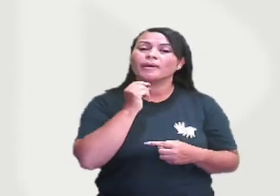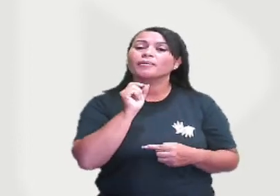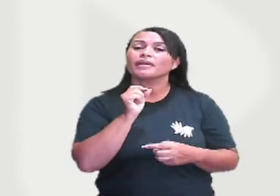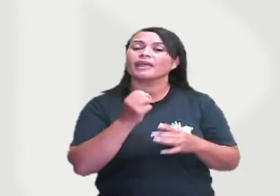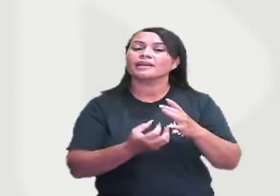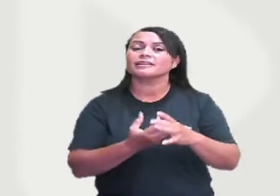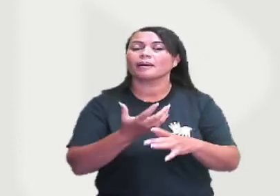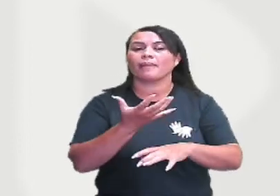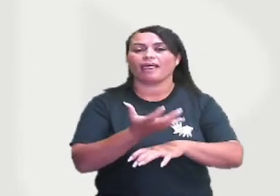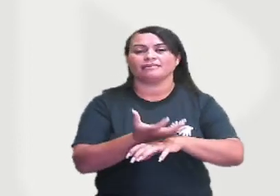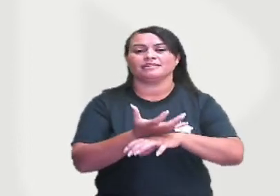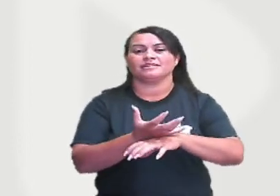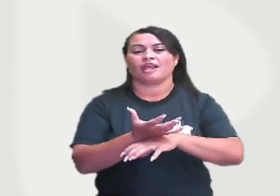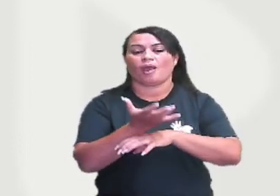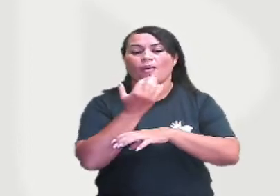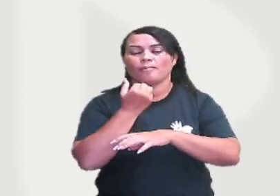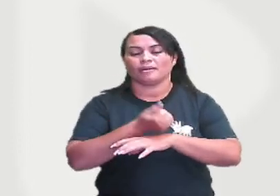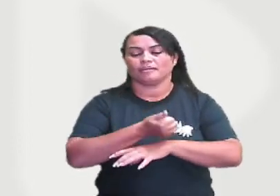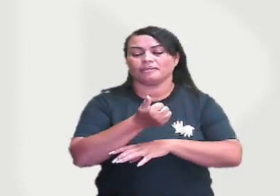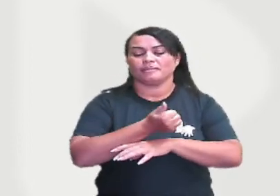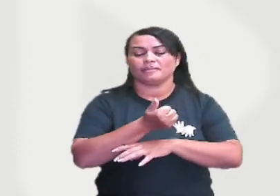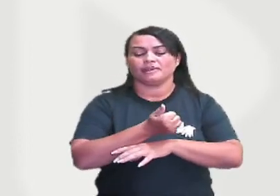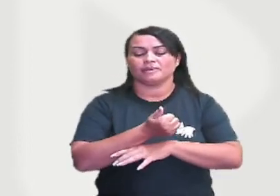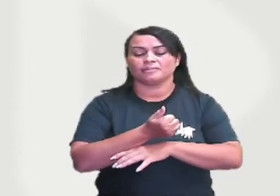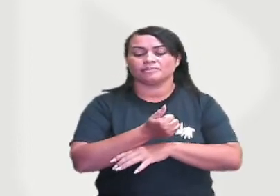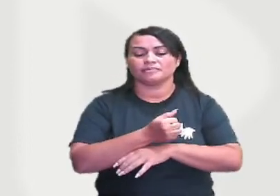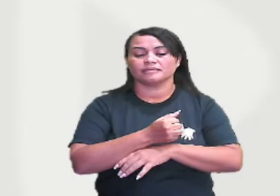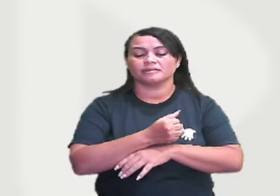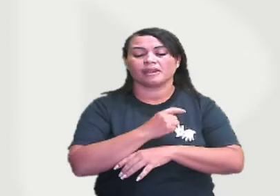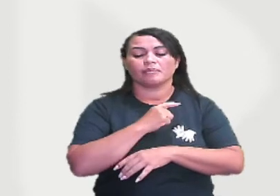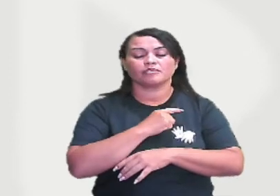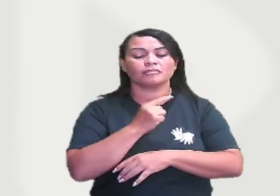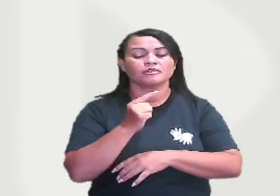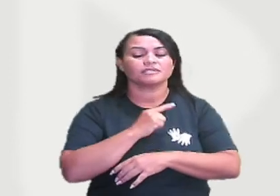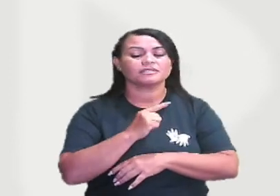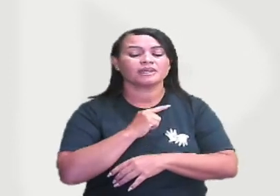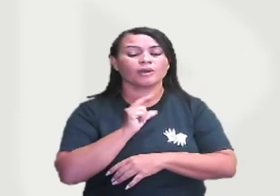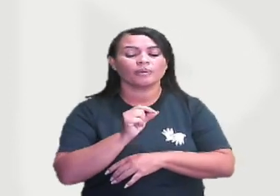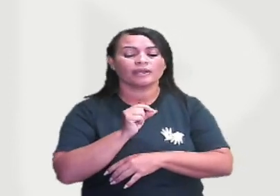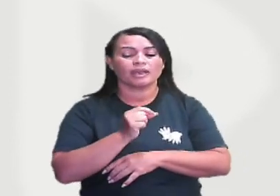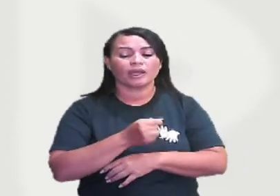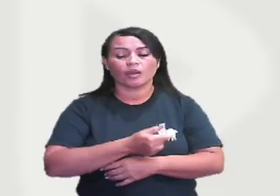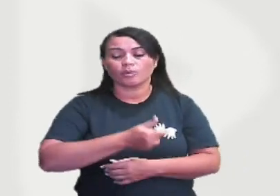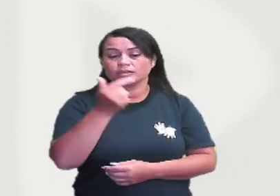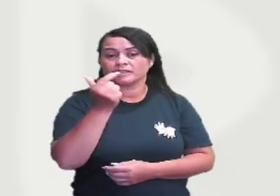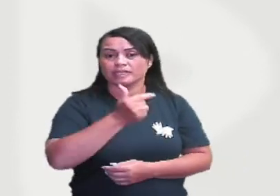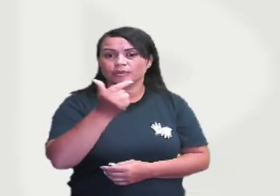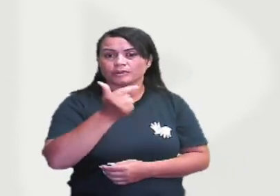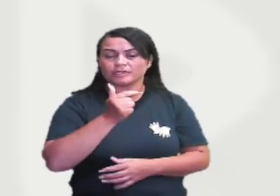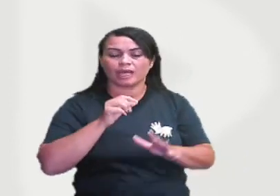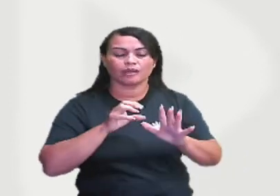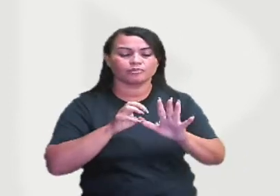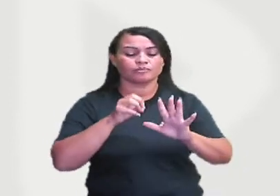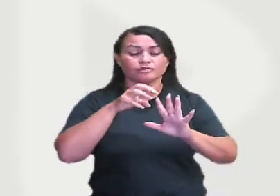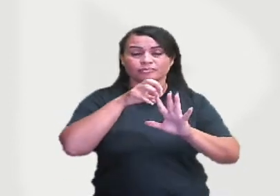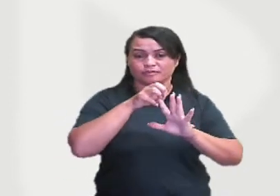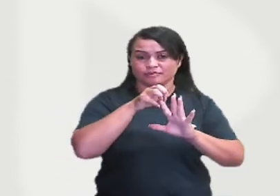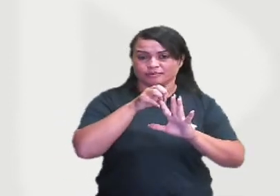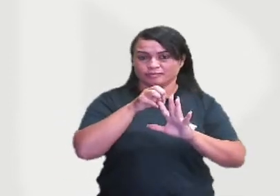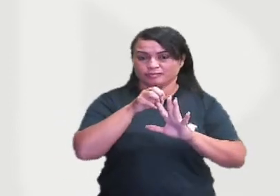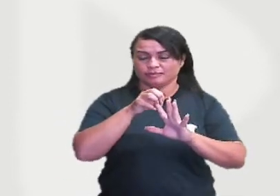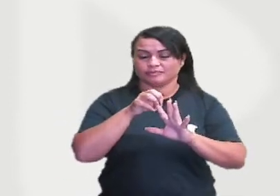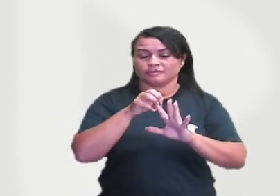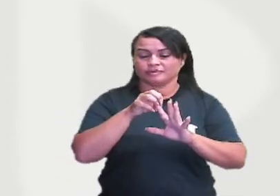quem? Da planta, tá certo? Depois a gente vai ter os consumidores secundários, que vão estar se